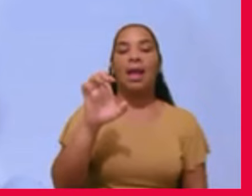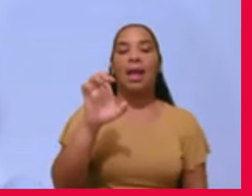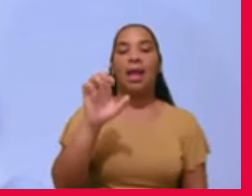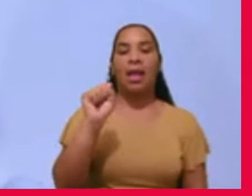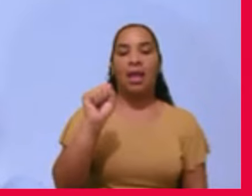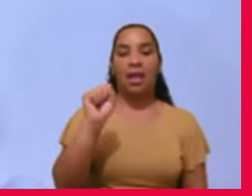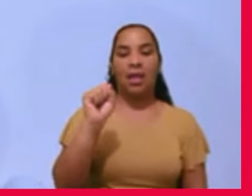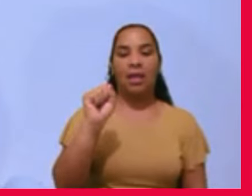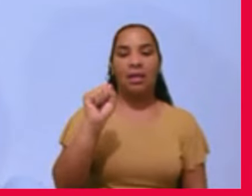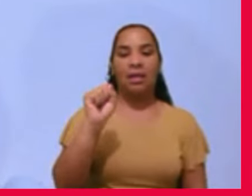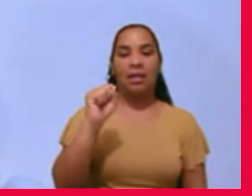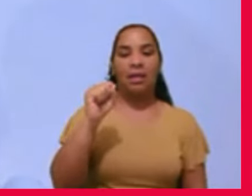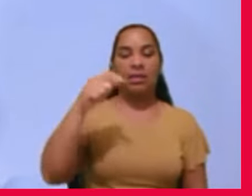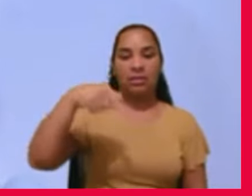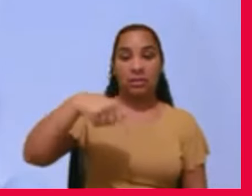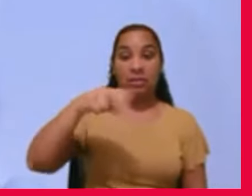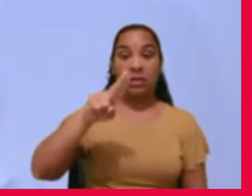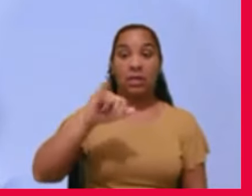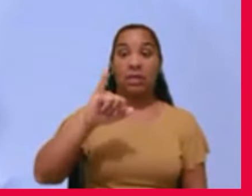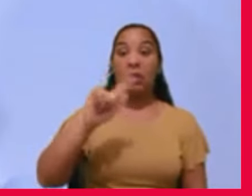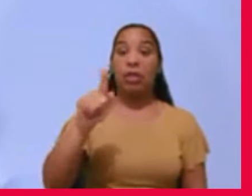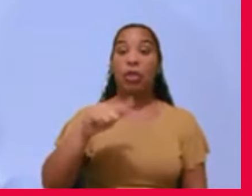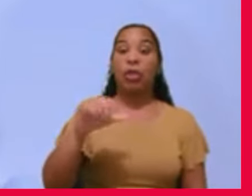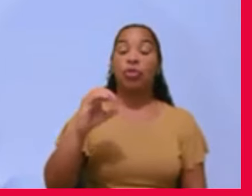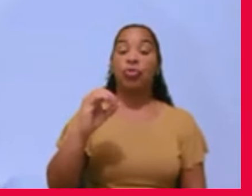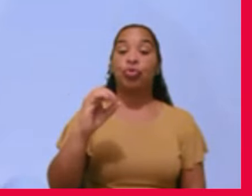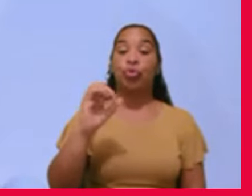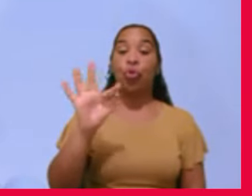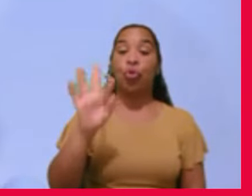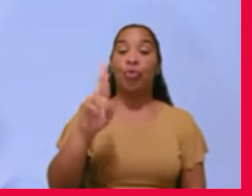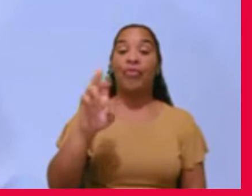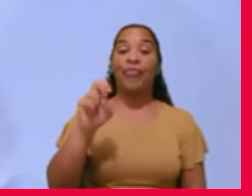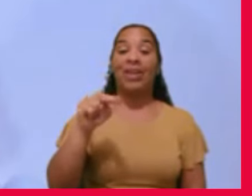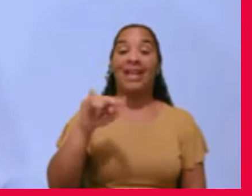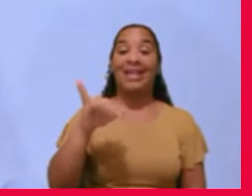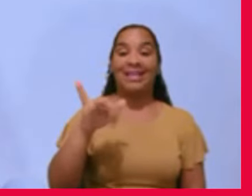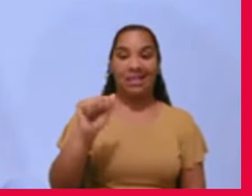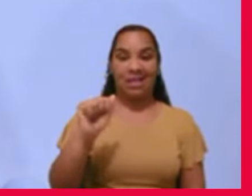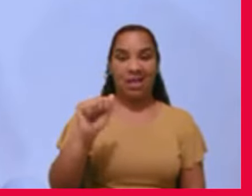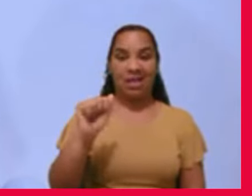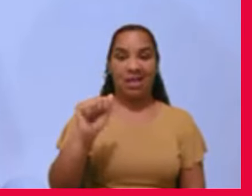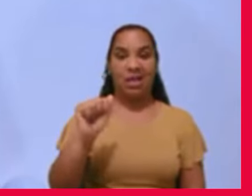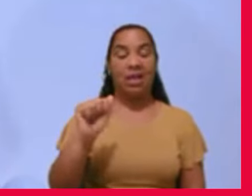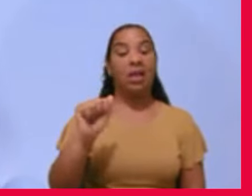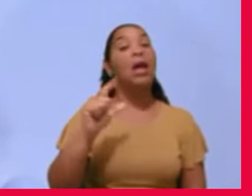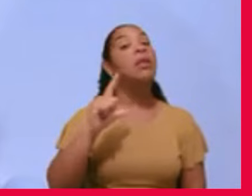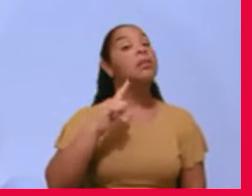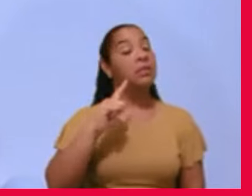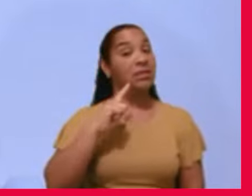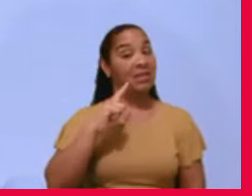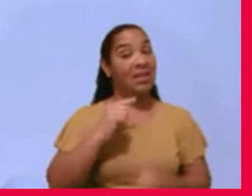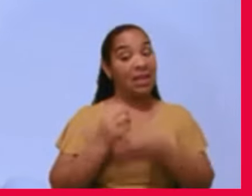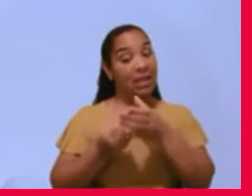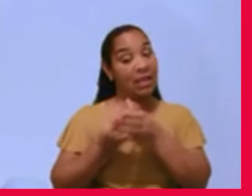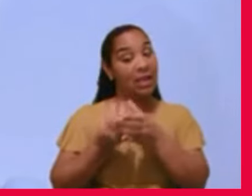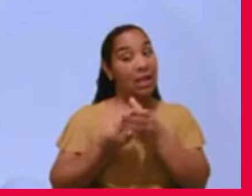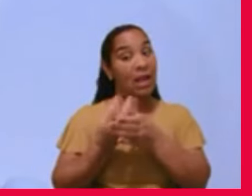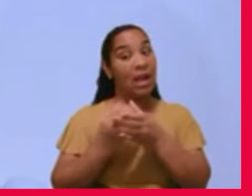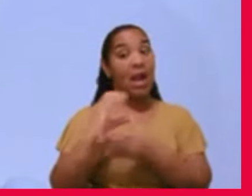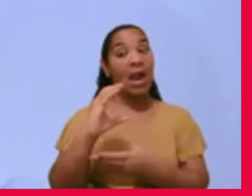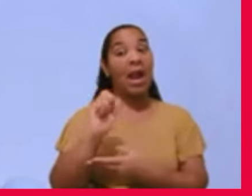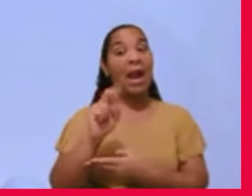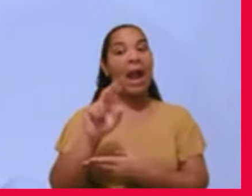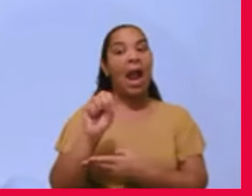O esquizofrênico tem causas básicas para o seu distúrbio.